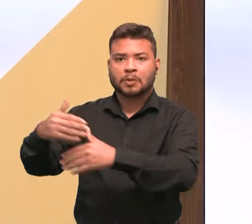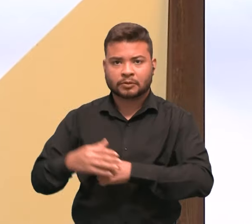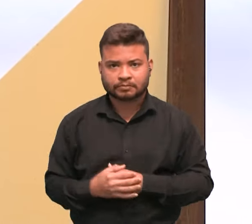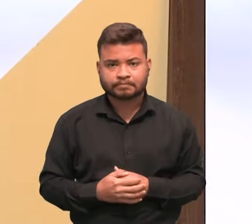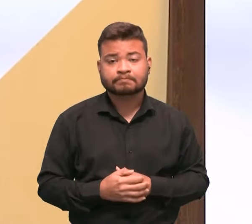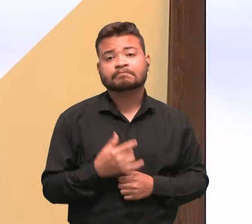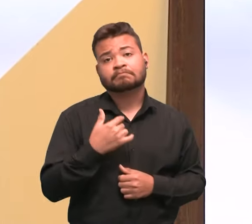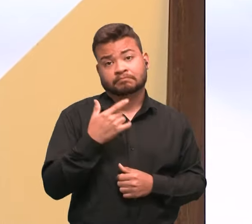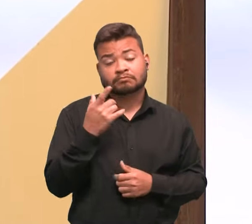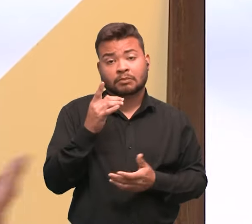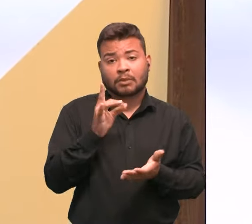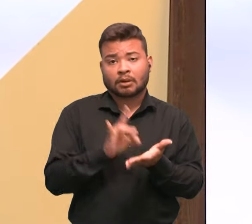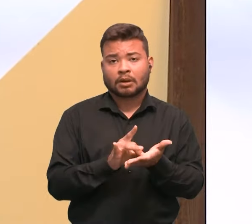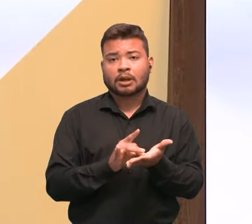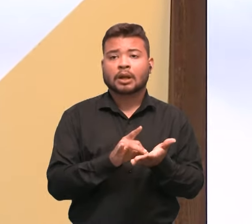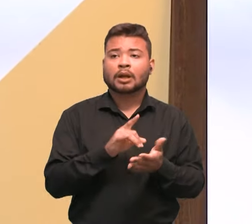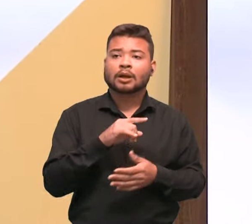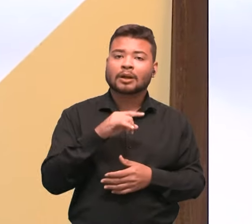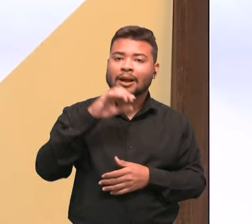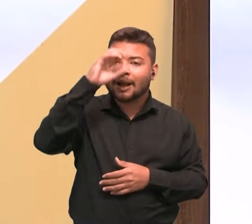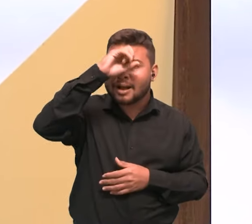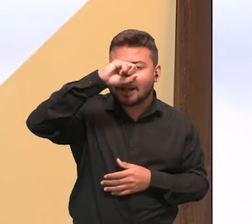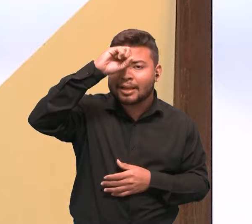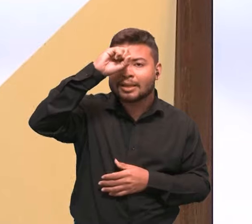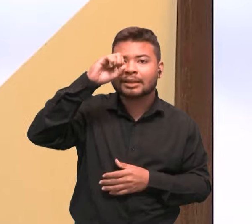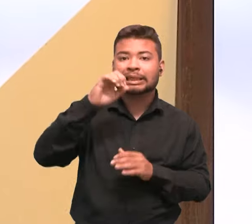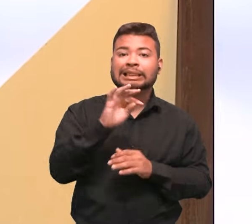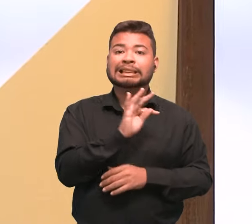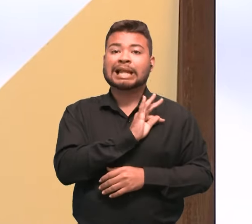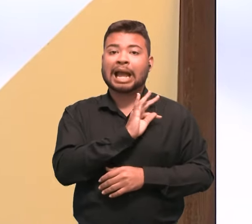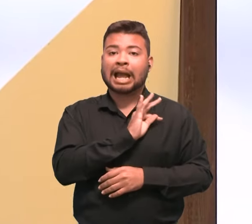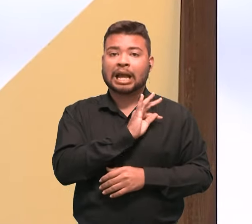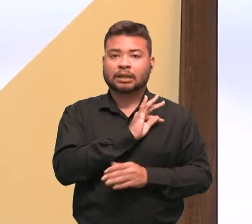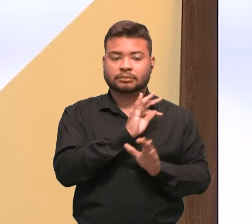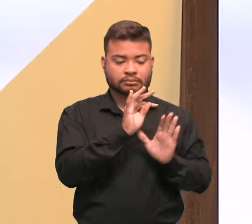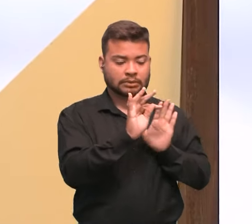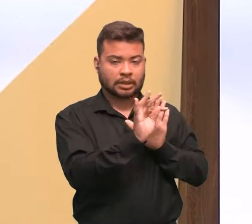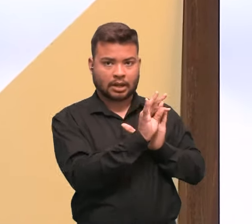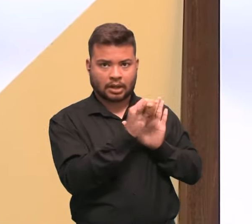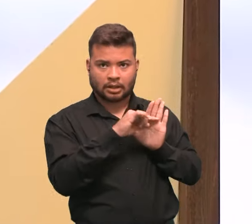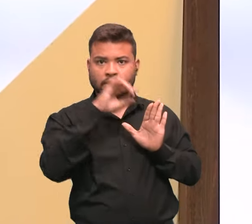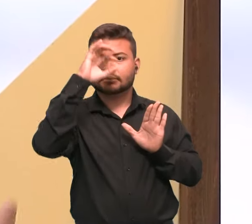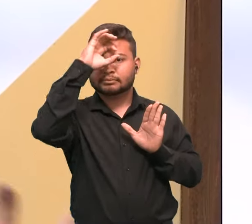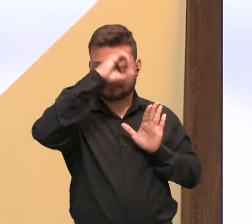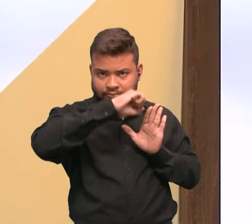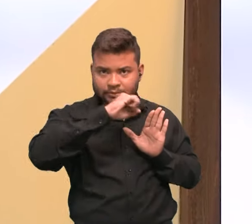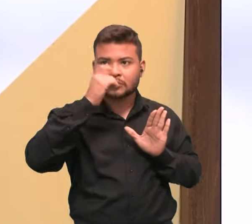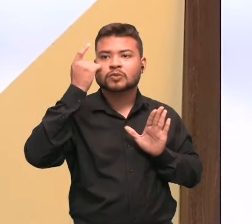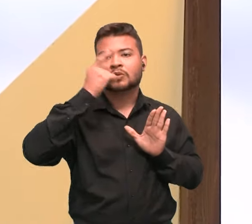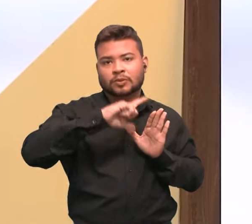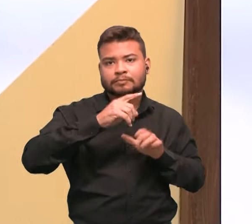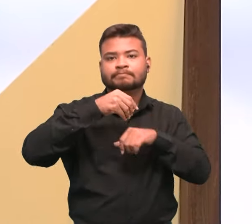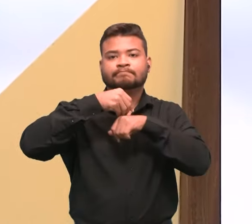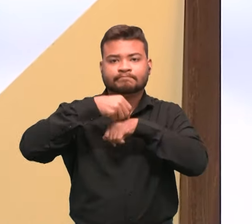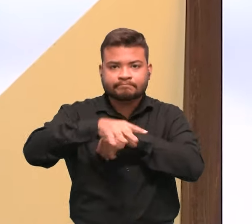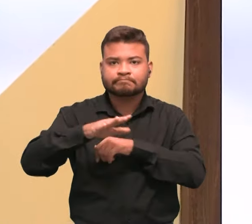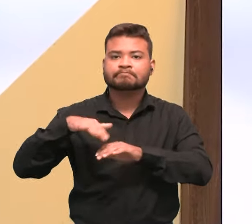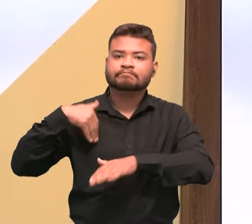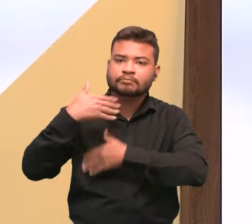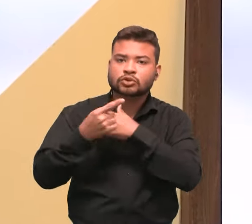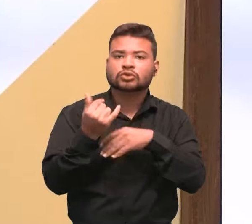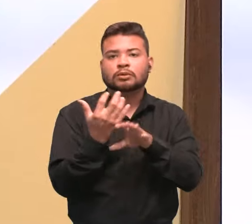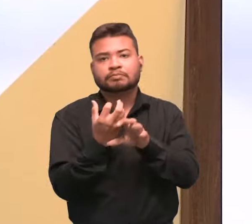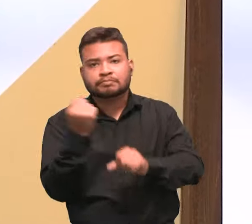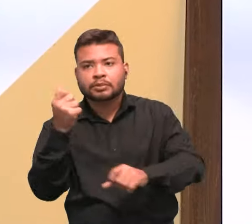é o conhecimento técnico que a gente teve durante toda a formação, gerando novas oportunidades de renda, preservação ambiental e outros impactos.